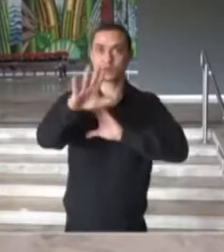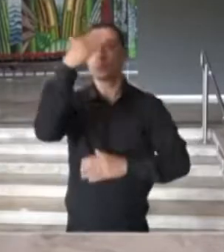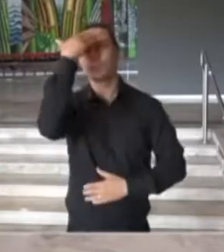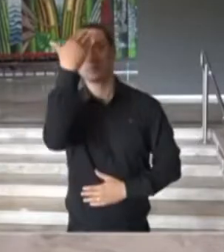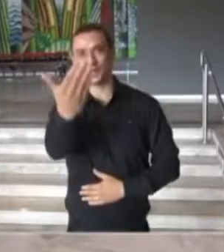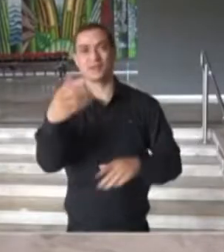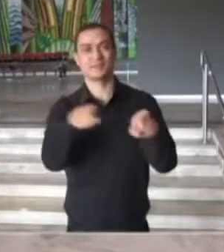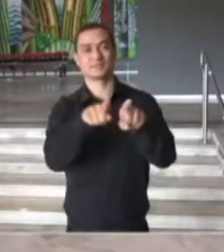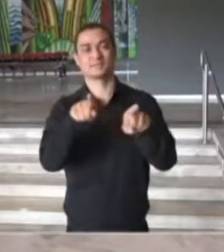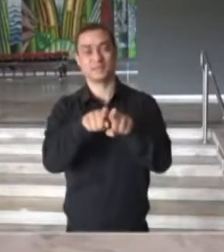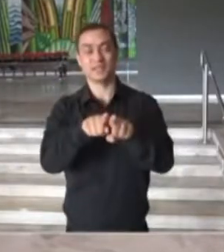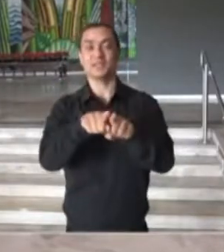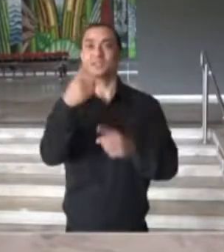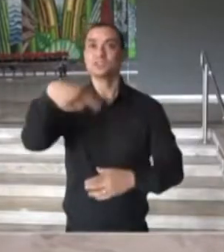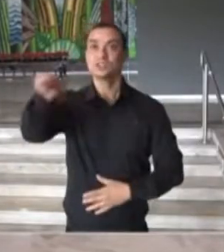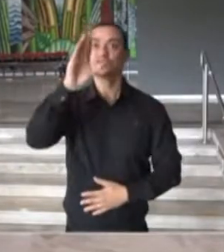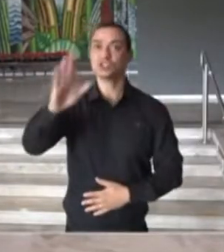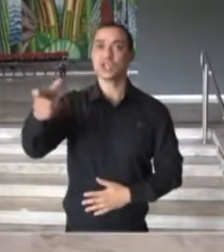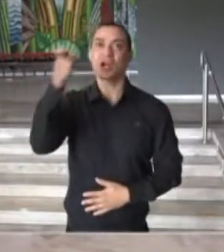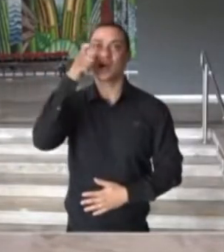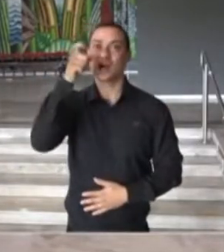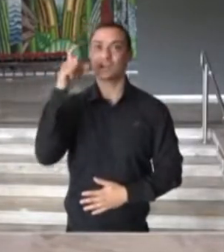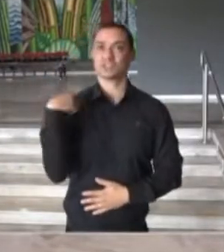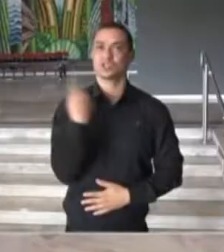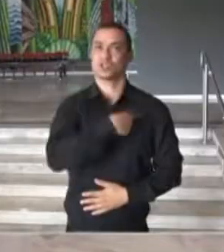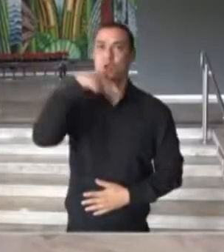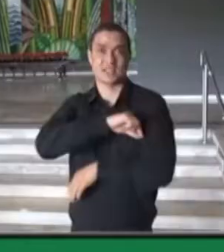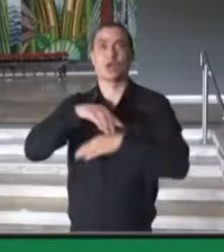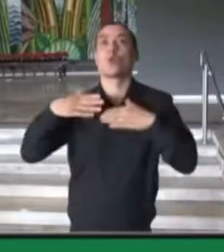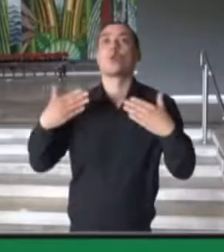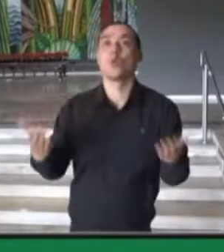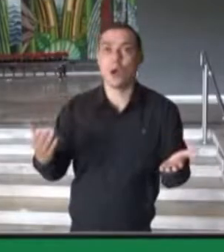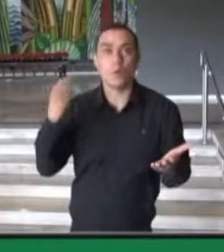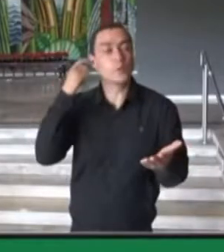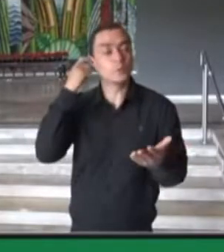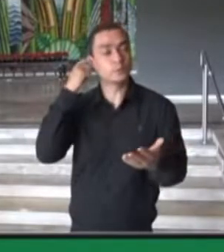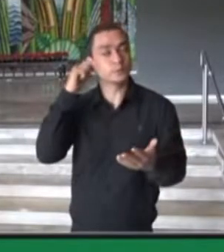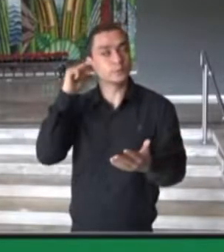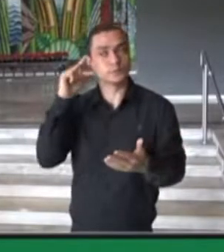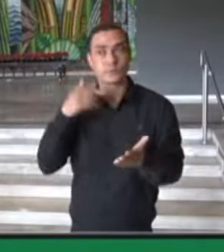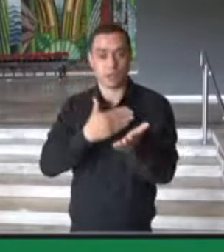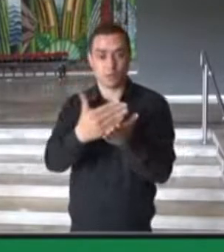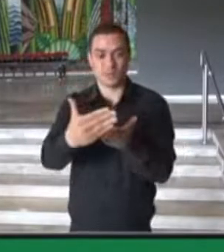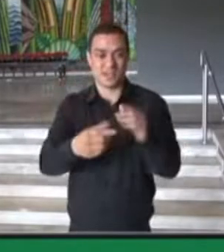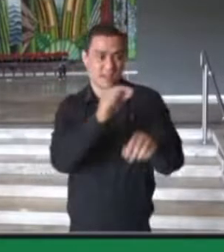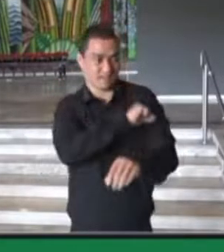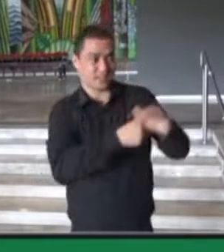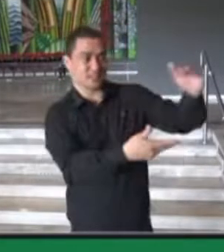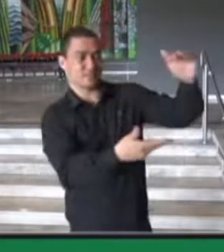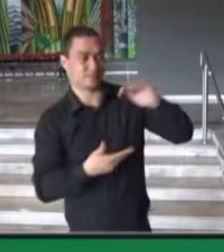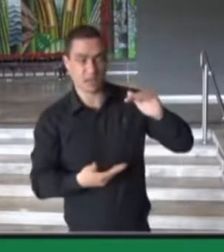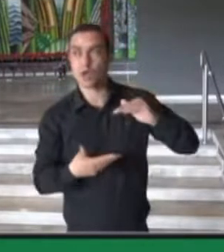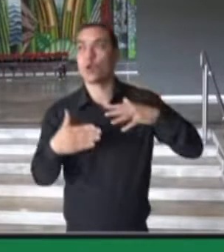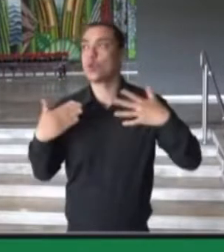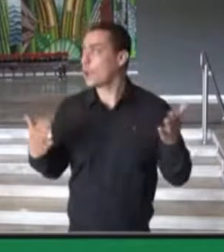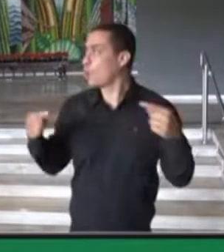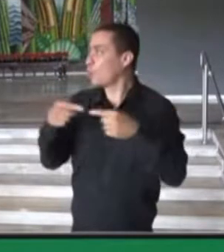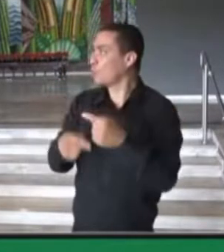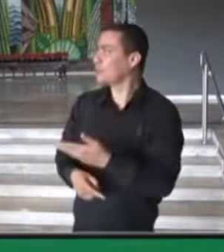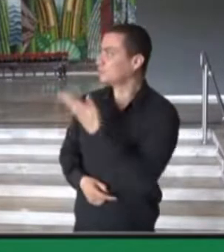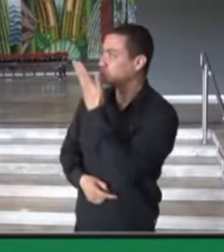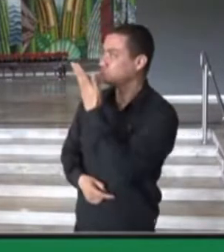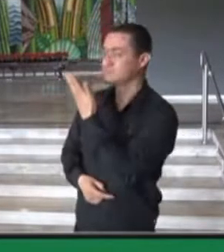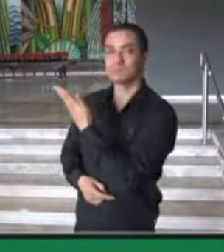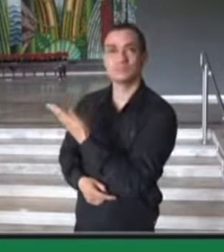O governador informou ainda que o estado de São Paulo liberou pré-cadastro de vacinação de crianças. E ainda informou